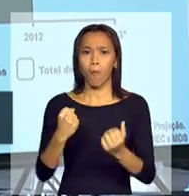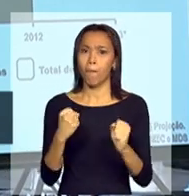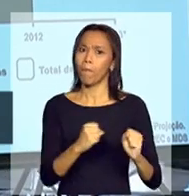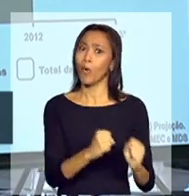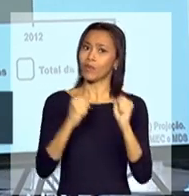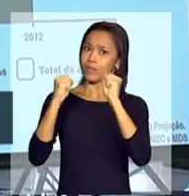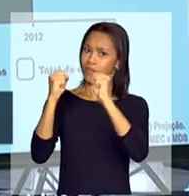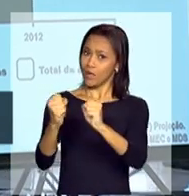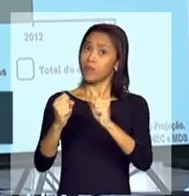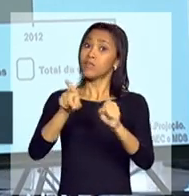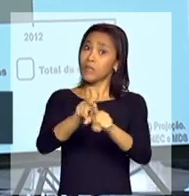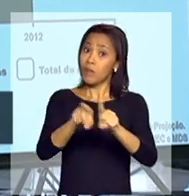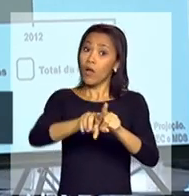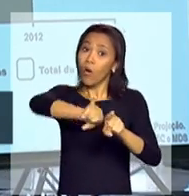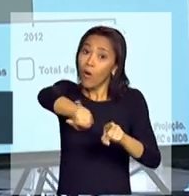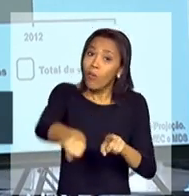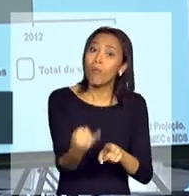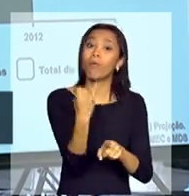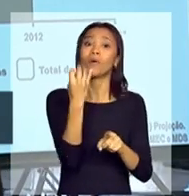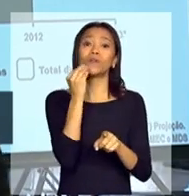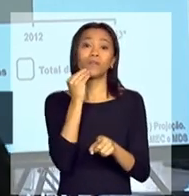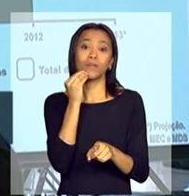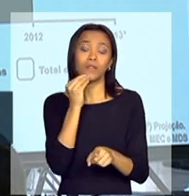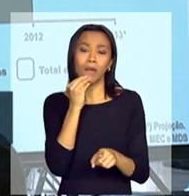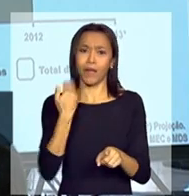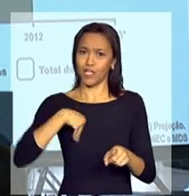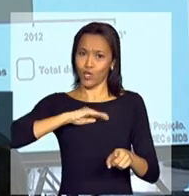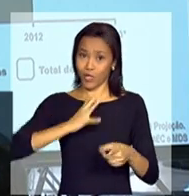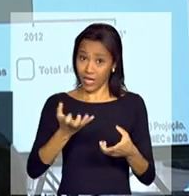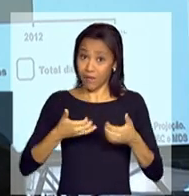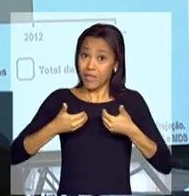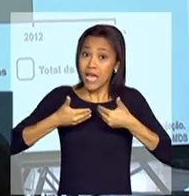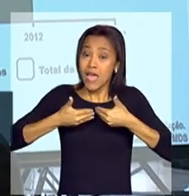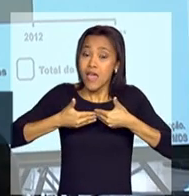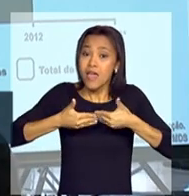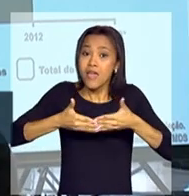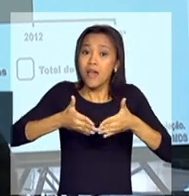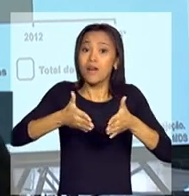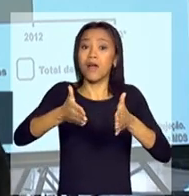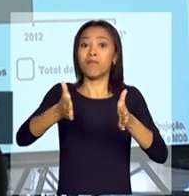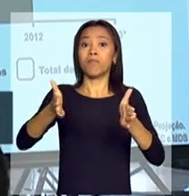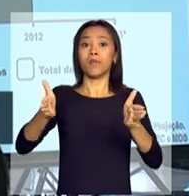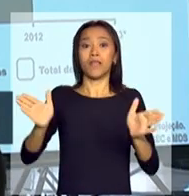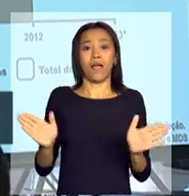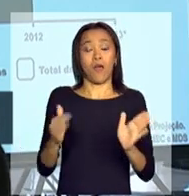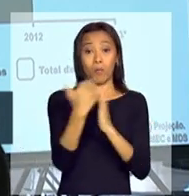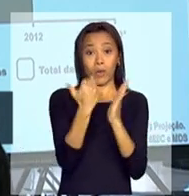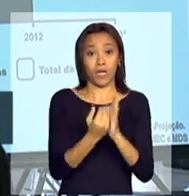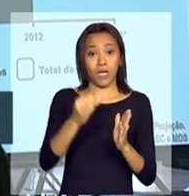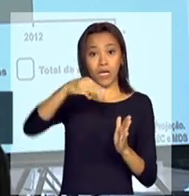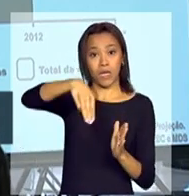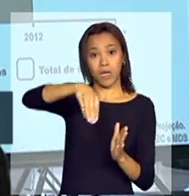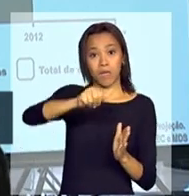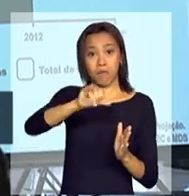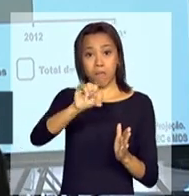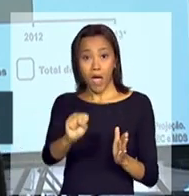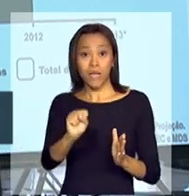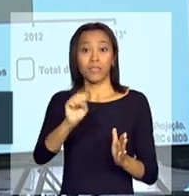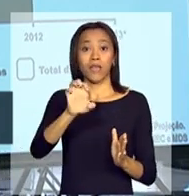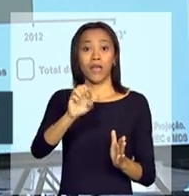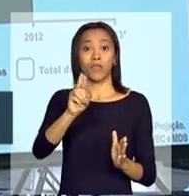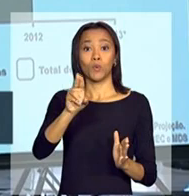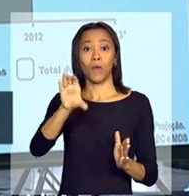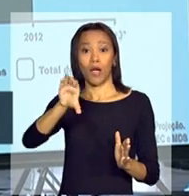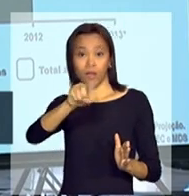identificamos uma oportunidade para nós que queremos expandir o Mais Educação, para as crianças, para as escolas, para as prefeituras, e,